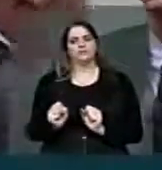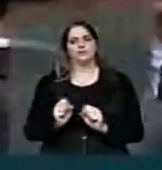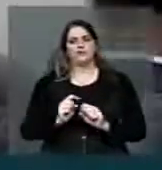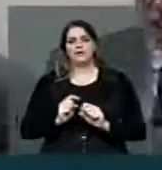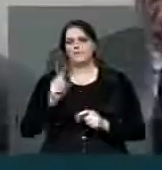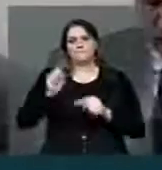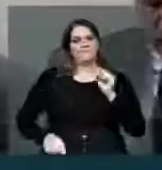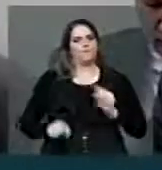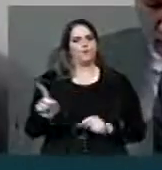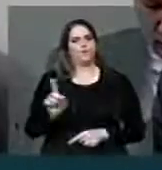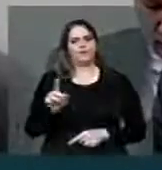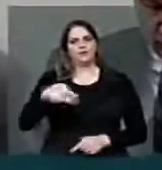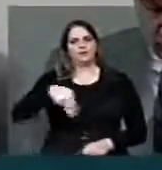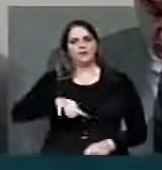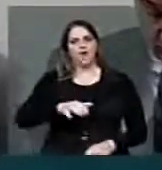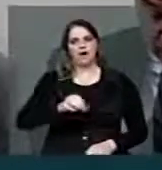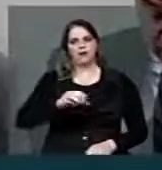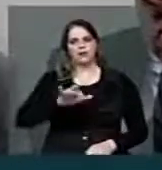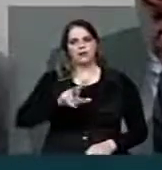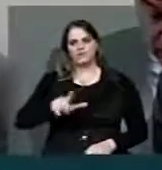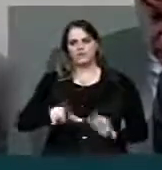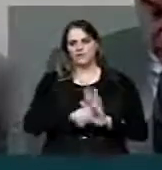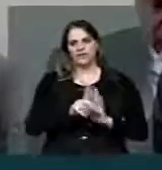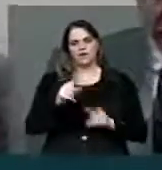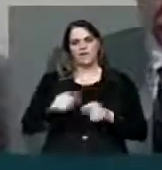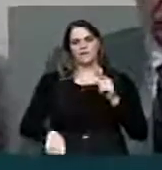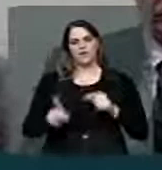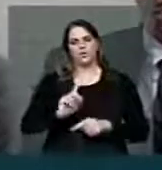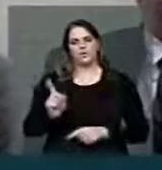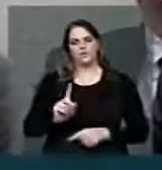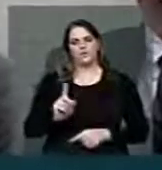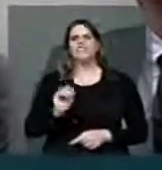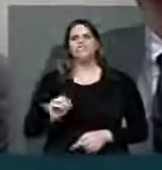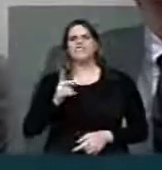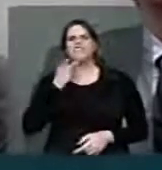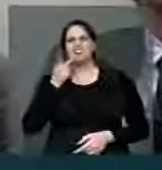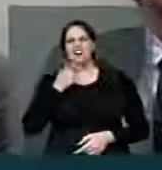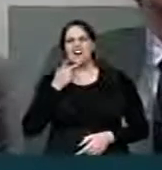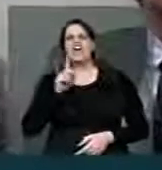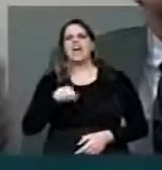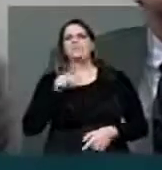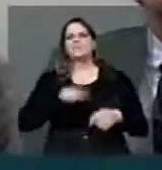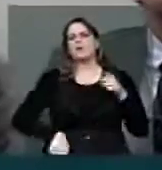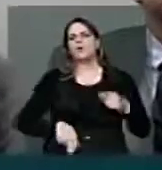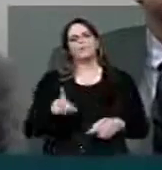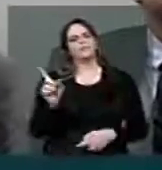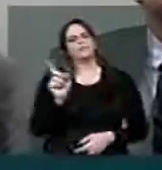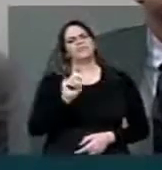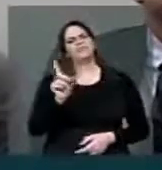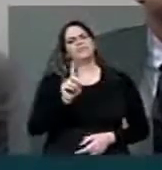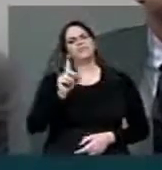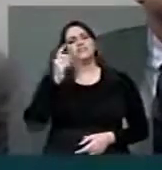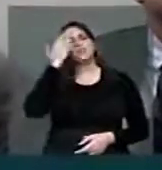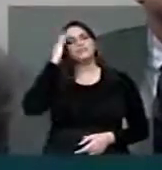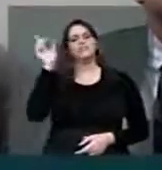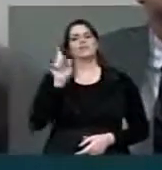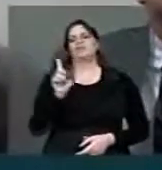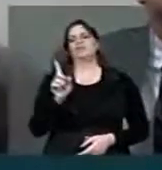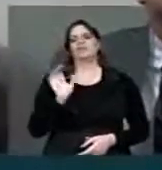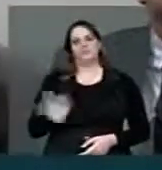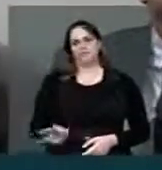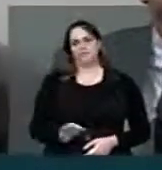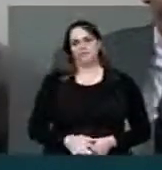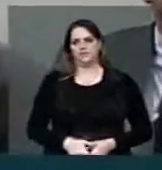proíbe isso. E quem diz que proíbe não está interpretando corretamente para dizer também da forma mais